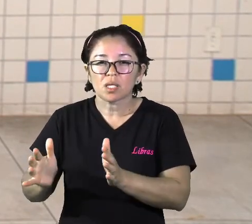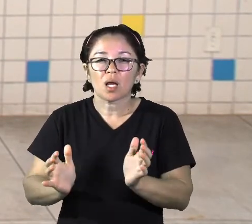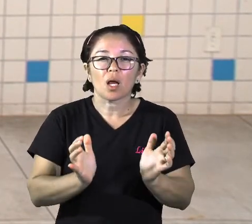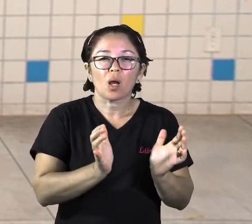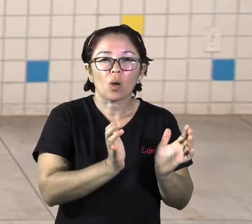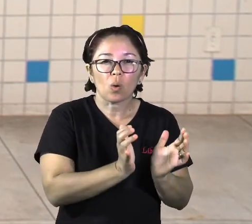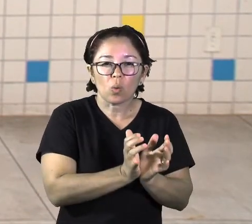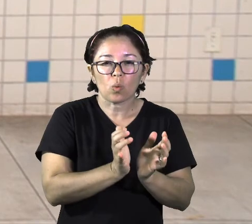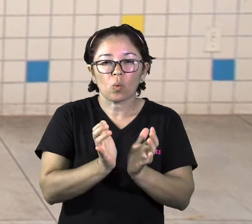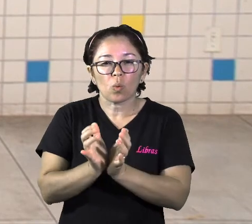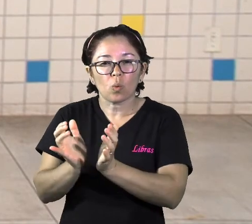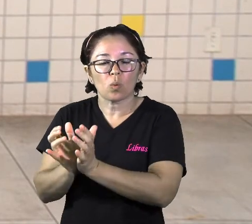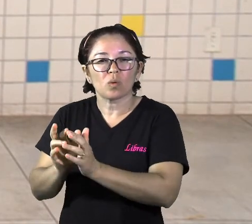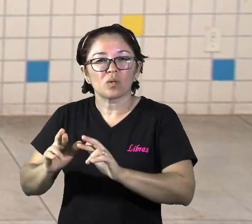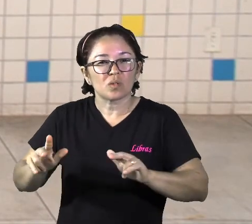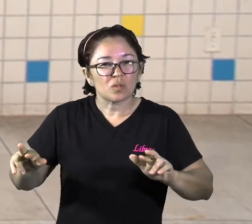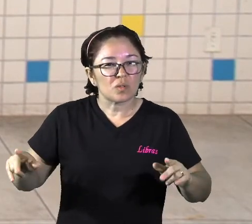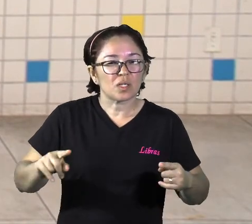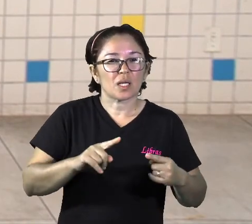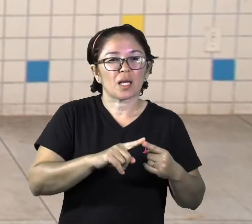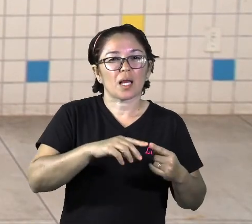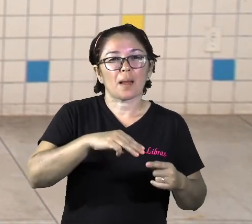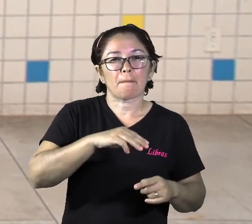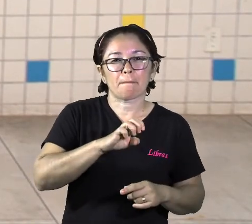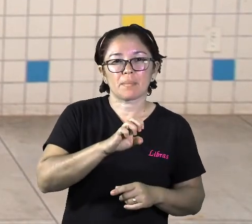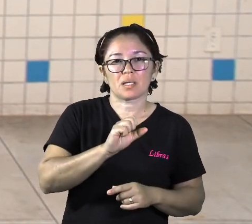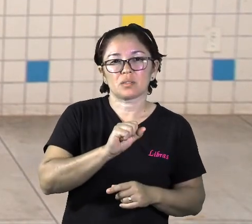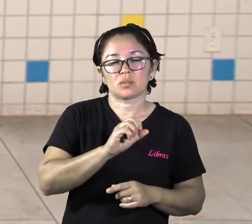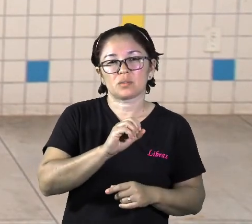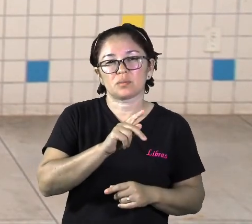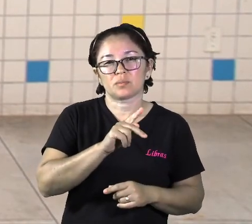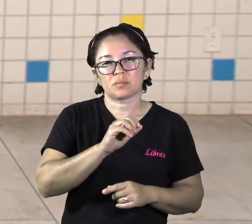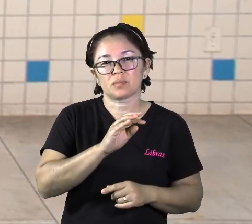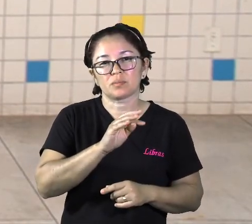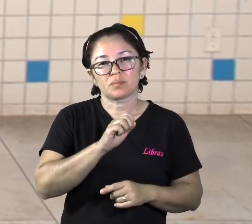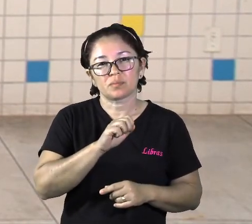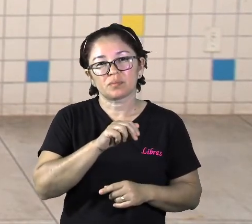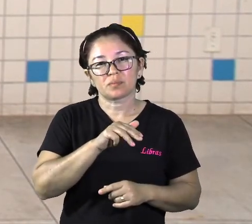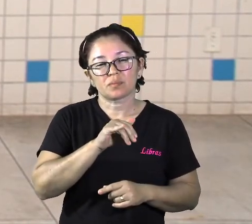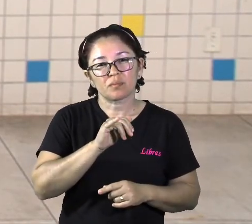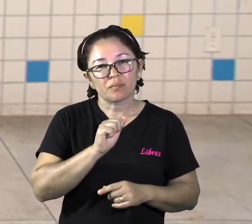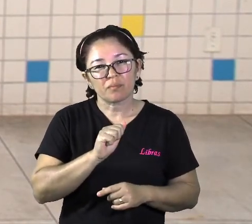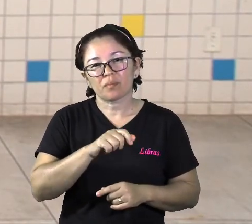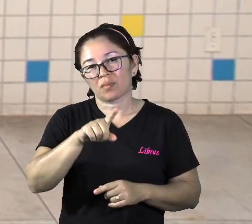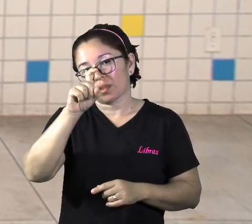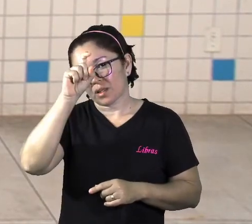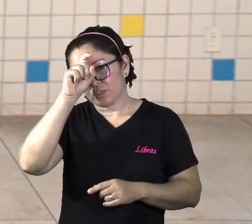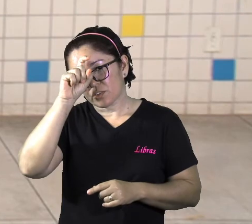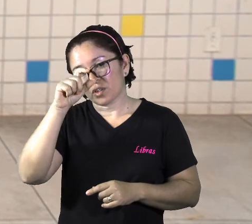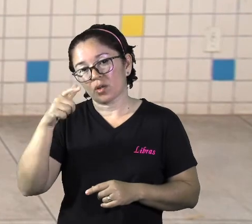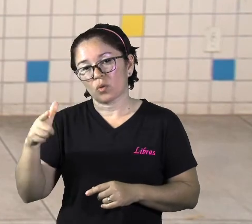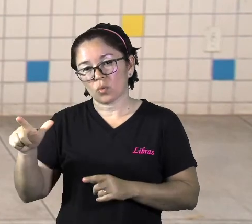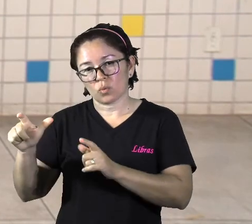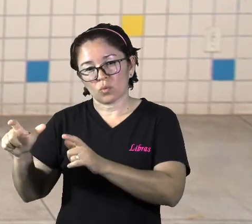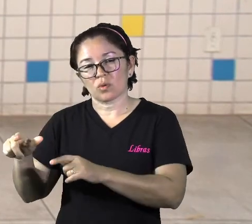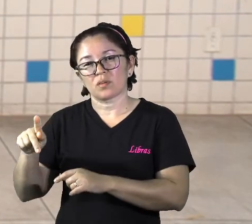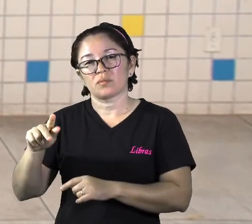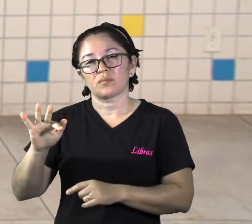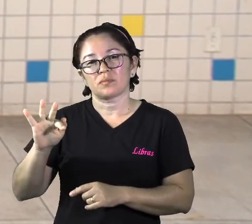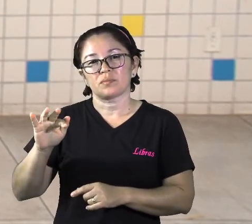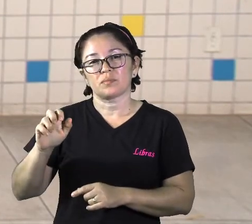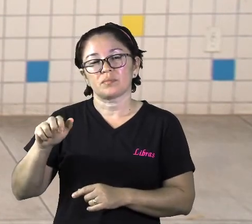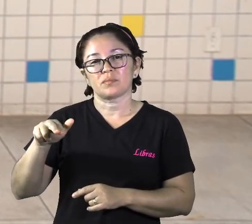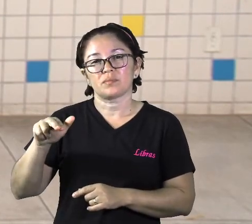entre elas Mesopotâmia, Egito e também a civilização Fenícia. Foi a necessidade de registrar as trocas